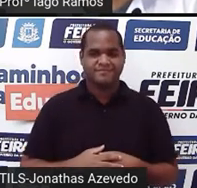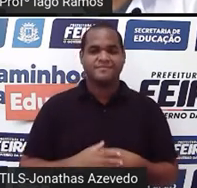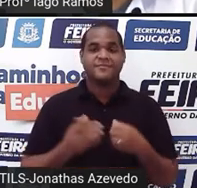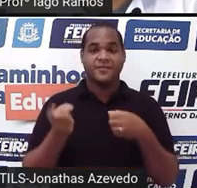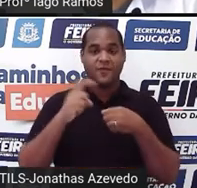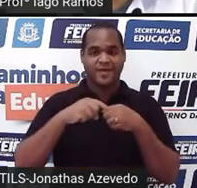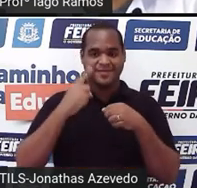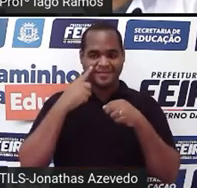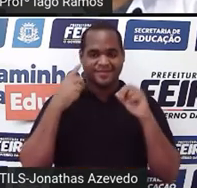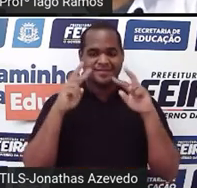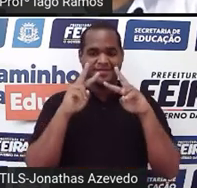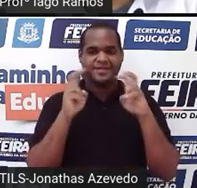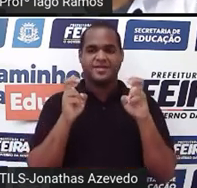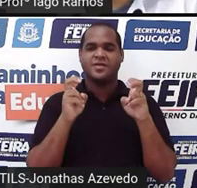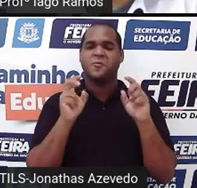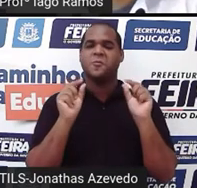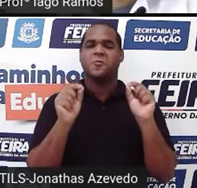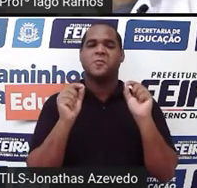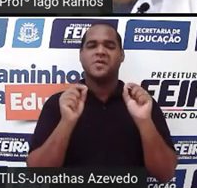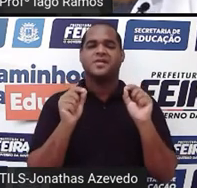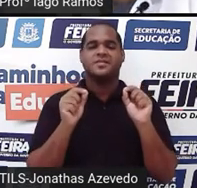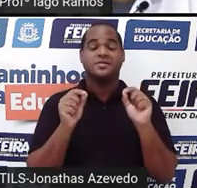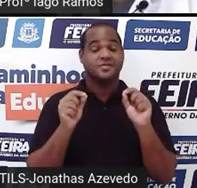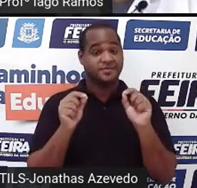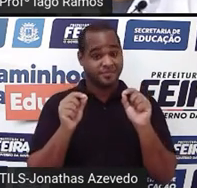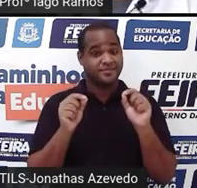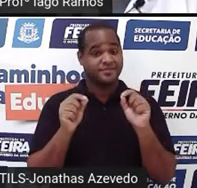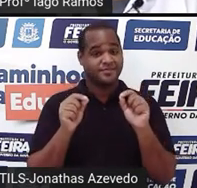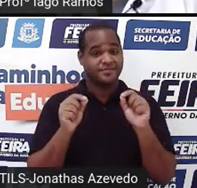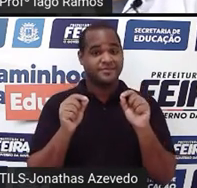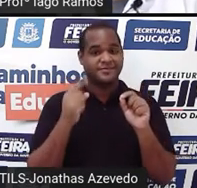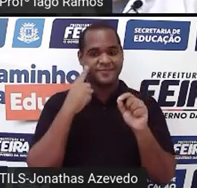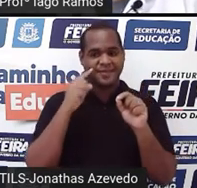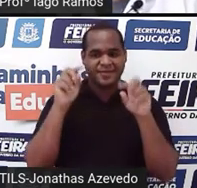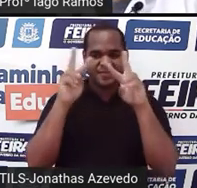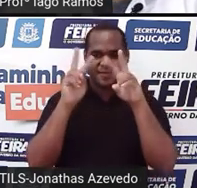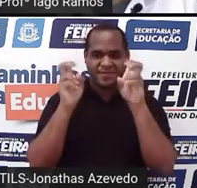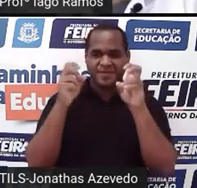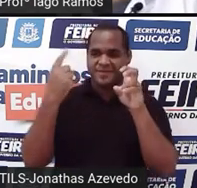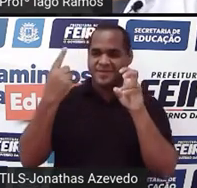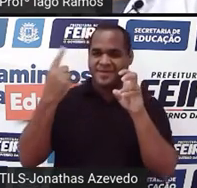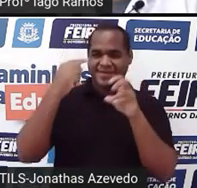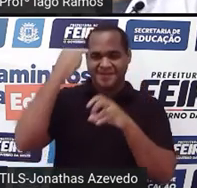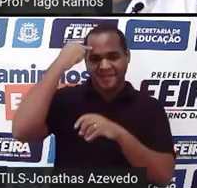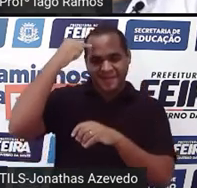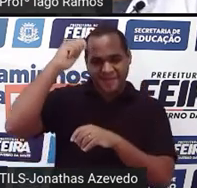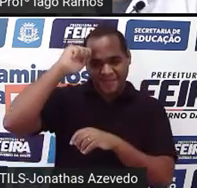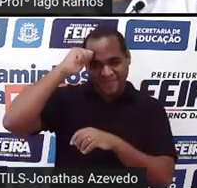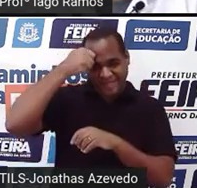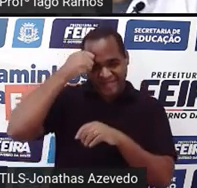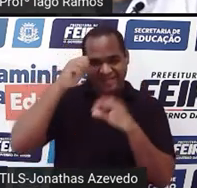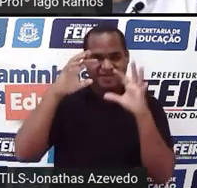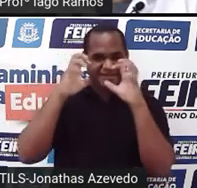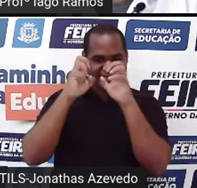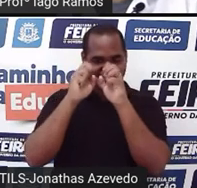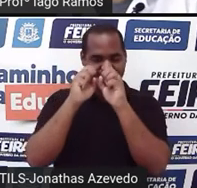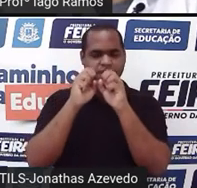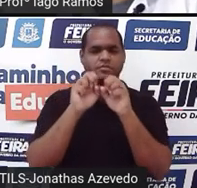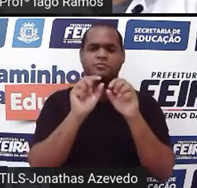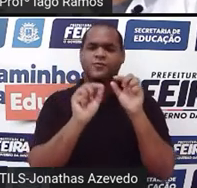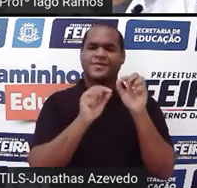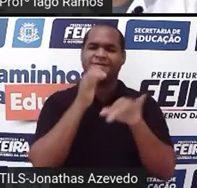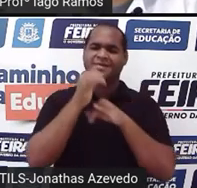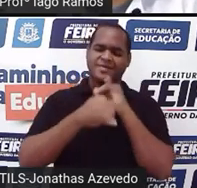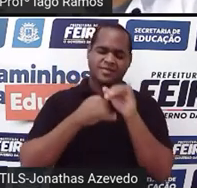para o título, qual é o título desse gráfico, é o primeiro que aparece lá em cima em negrito, como a internet foi